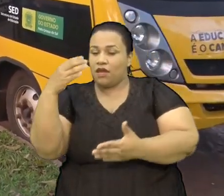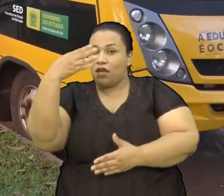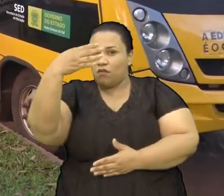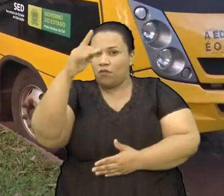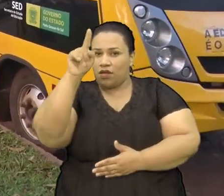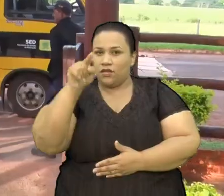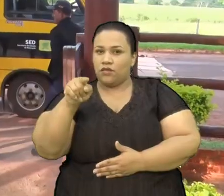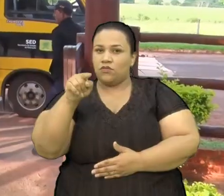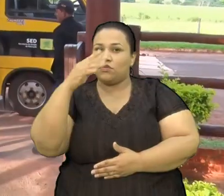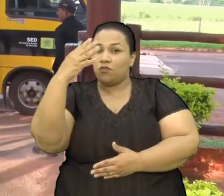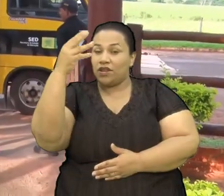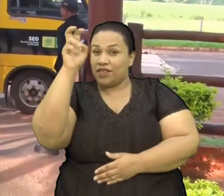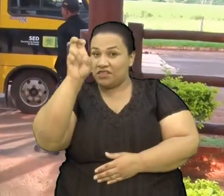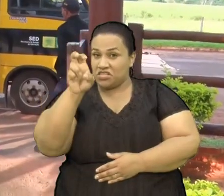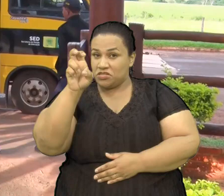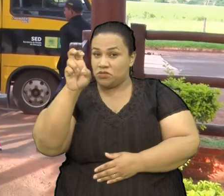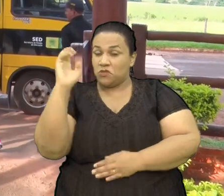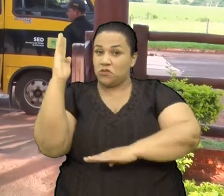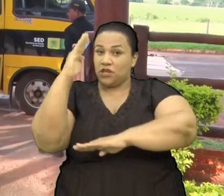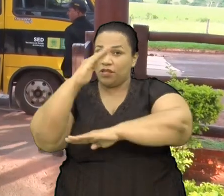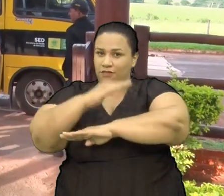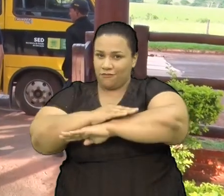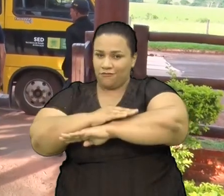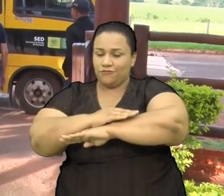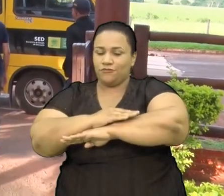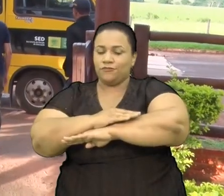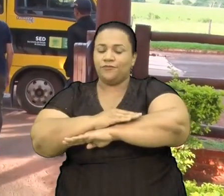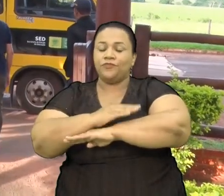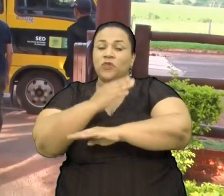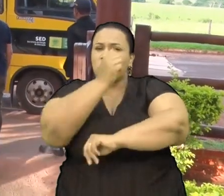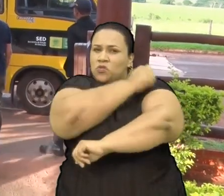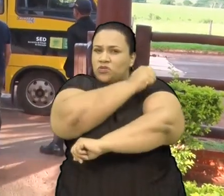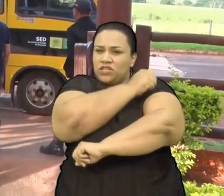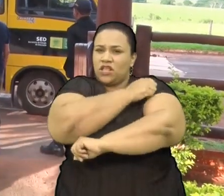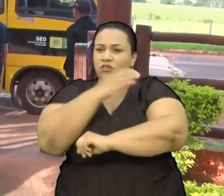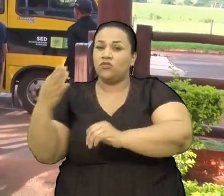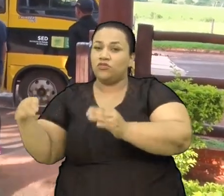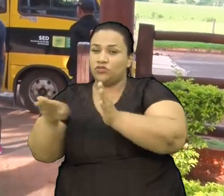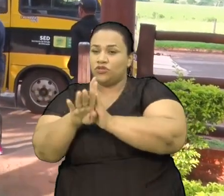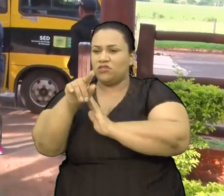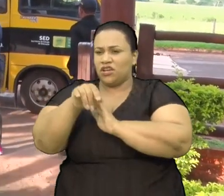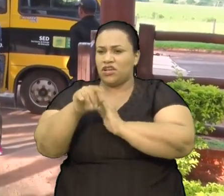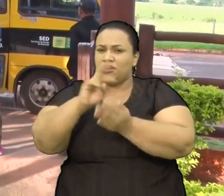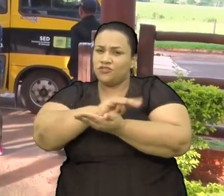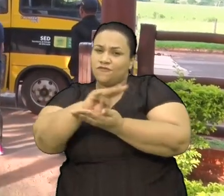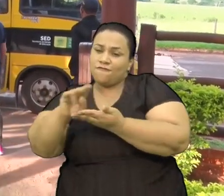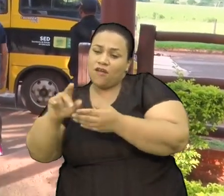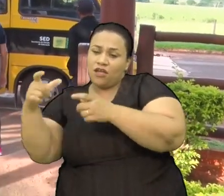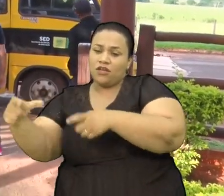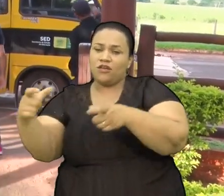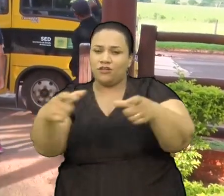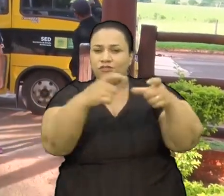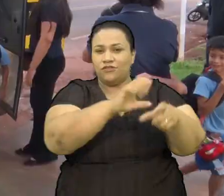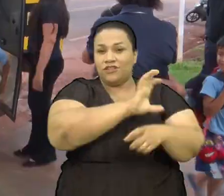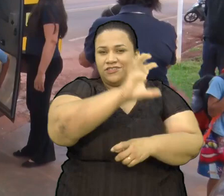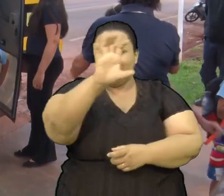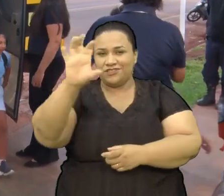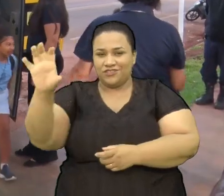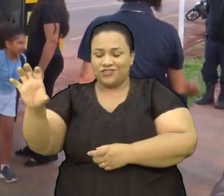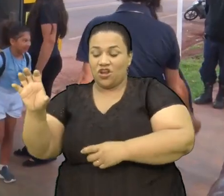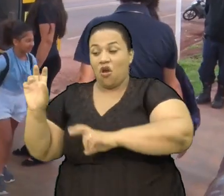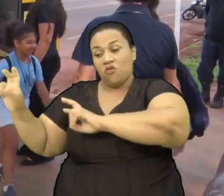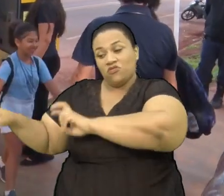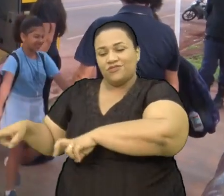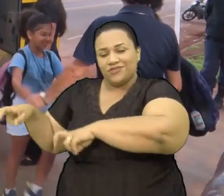e quarenta cinco Os estudantes Chegam de diversos locais Da região Na sua grande maioria Vem das chacras